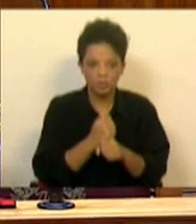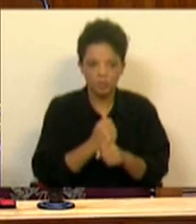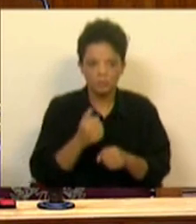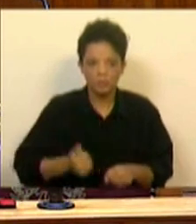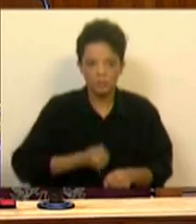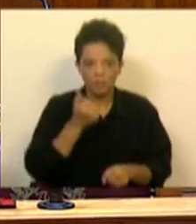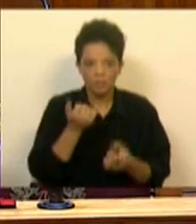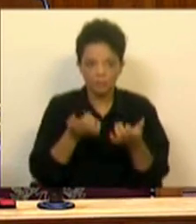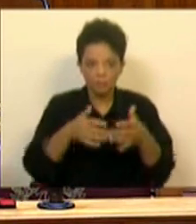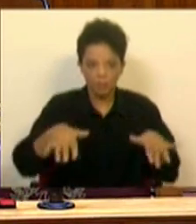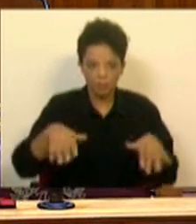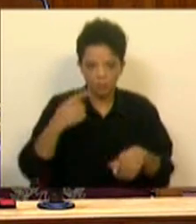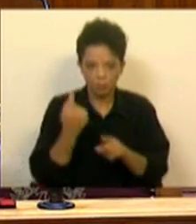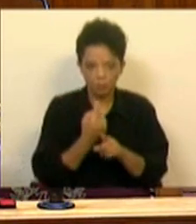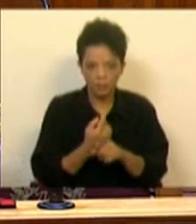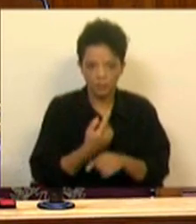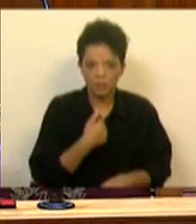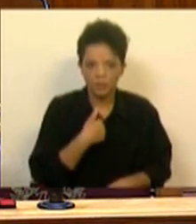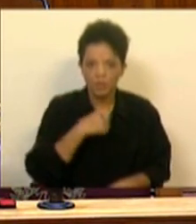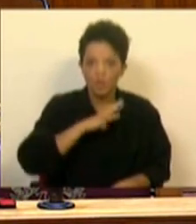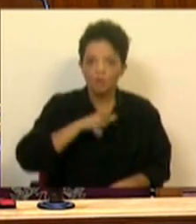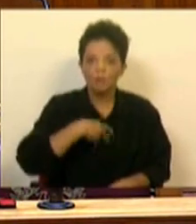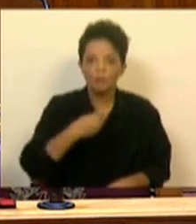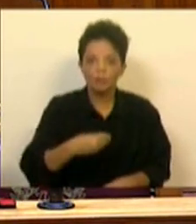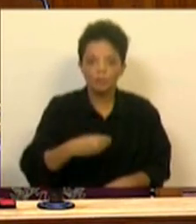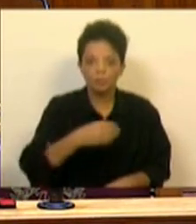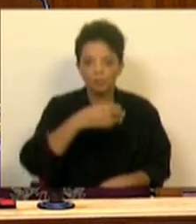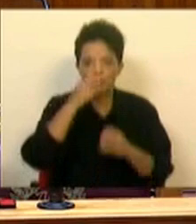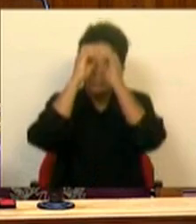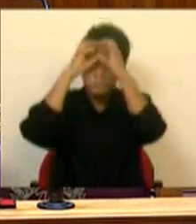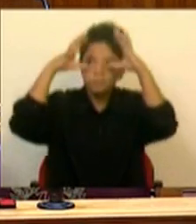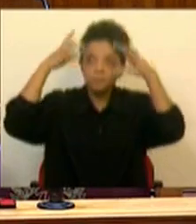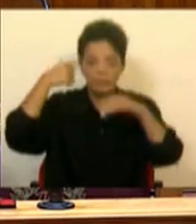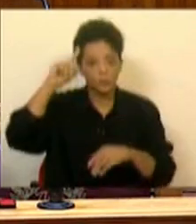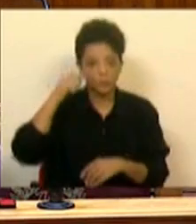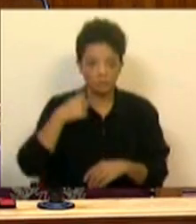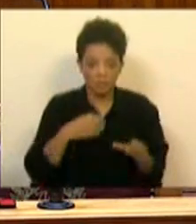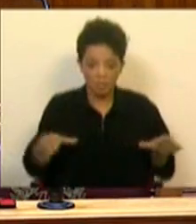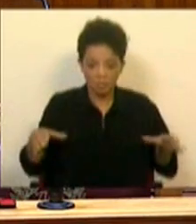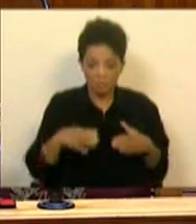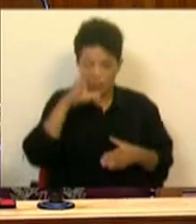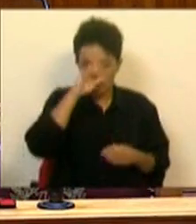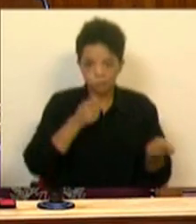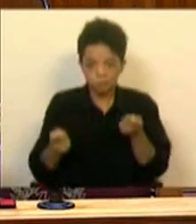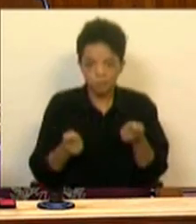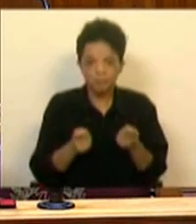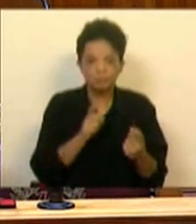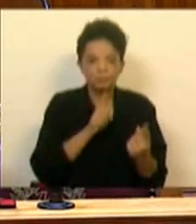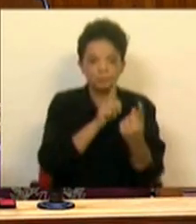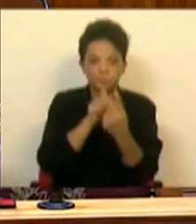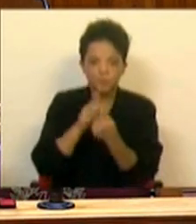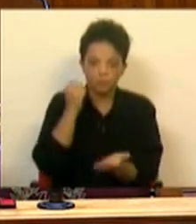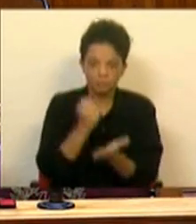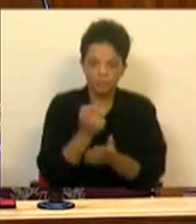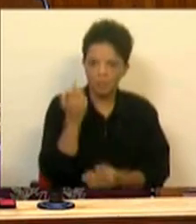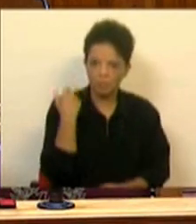melhorando o parque informático. E eu não estou no mundo da não realidade. Eu tenho... esta equipa governativa foi às conservatórias.